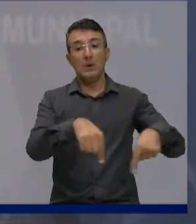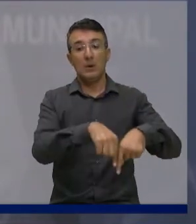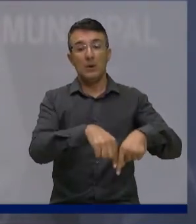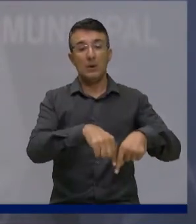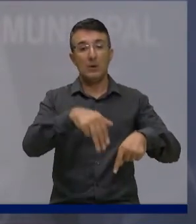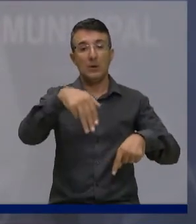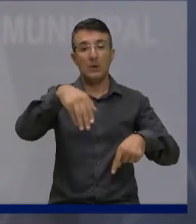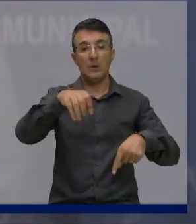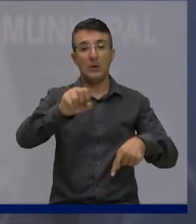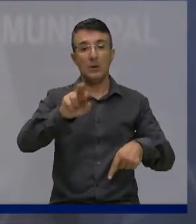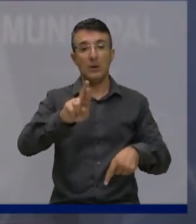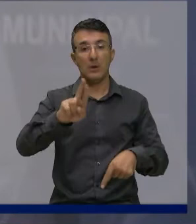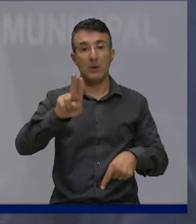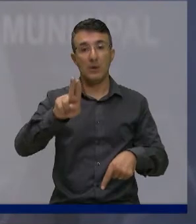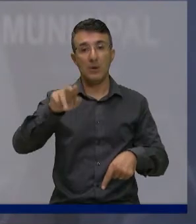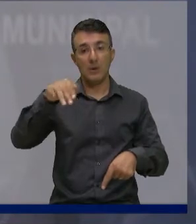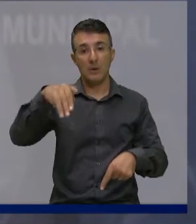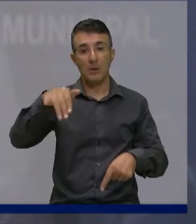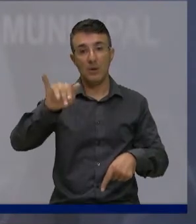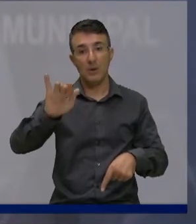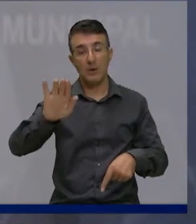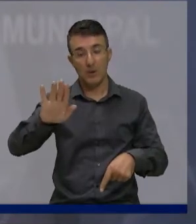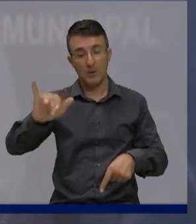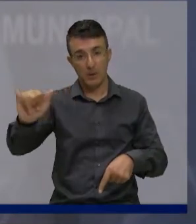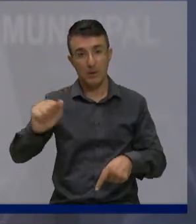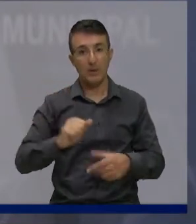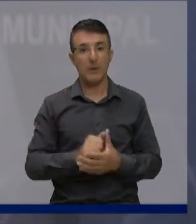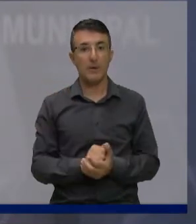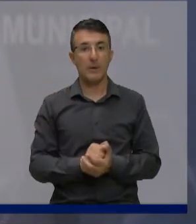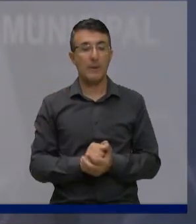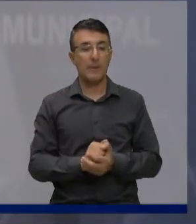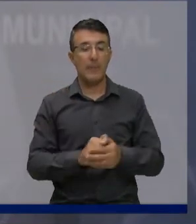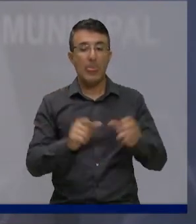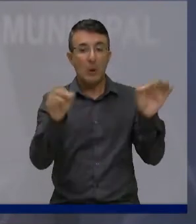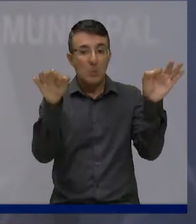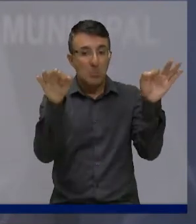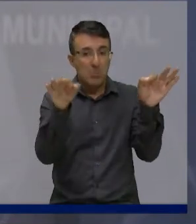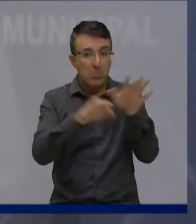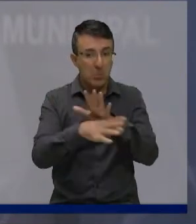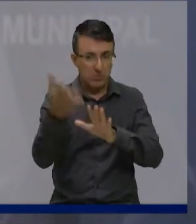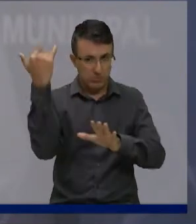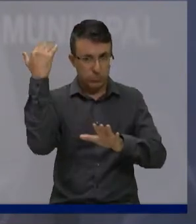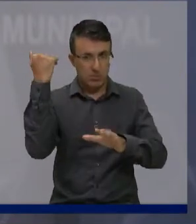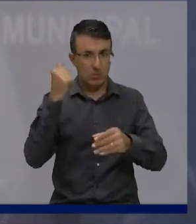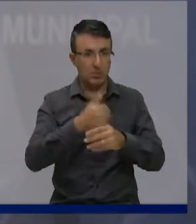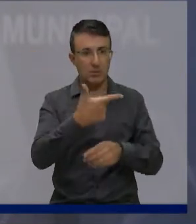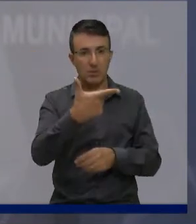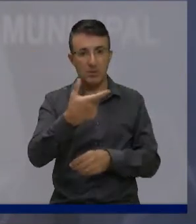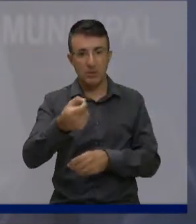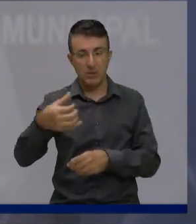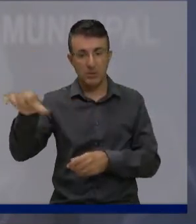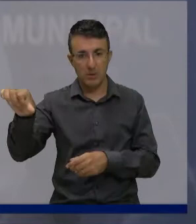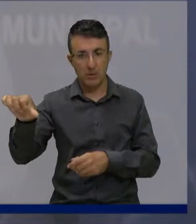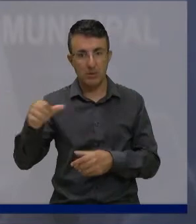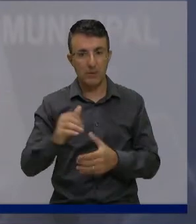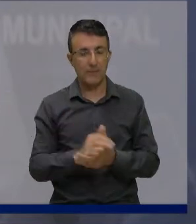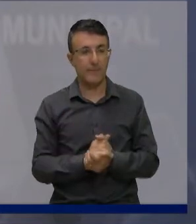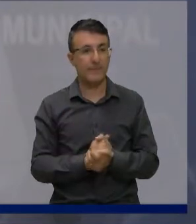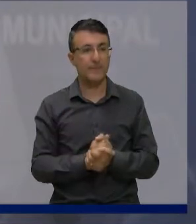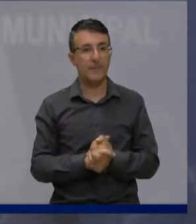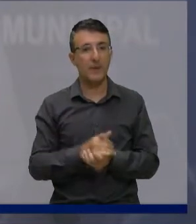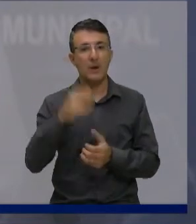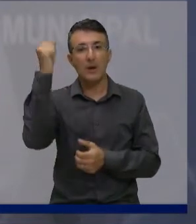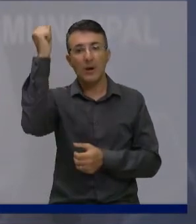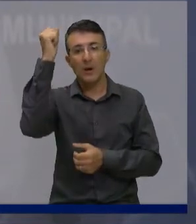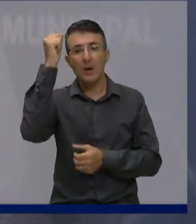Já estava prontinha mas não conseguiu dar inauguração nela. Em 2009 o prefeito Eduardo Cura esteve lá para inaugurar